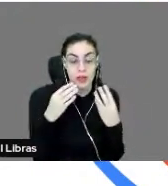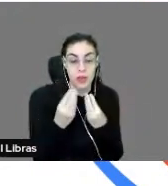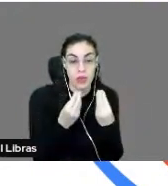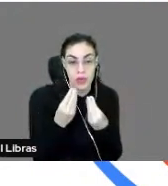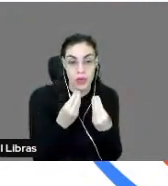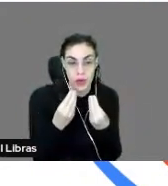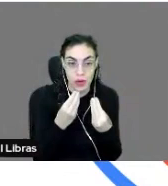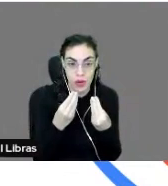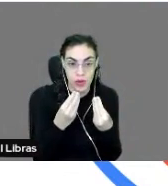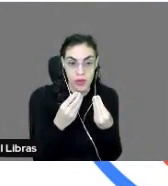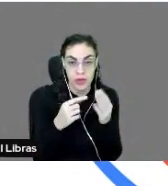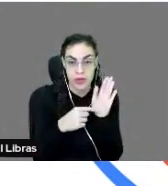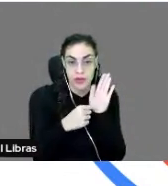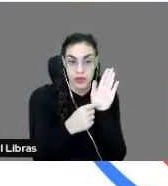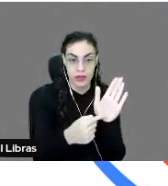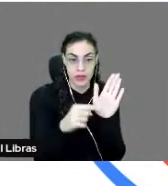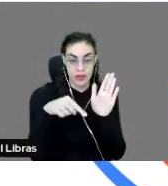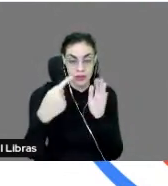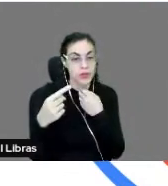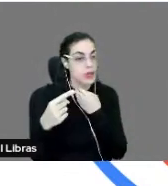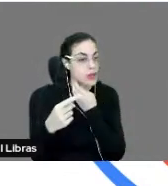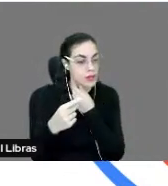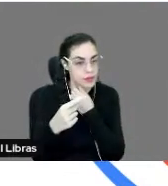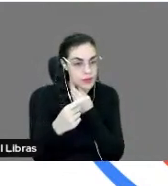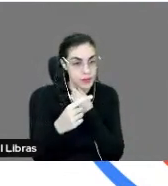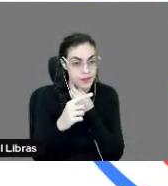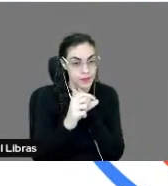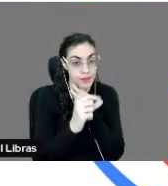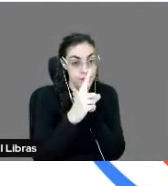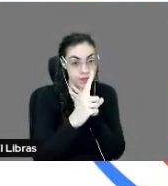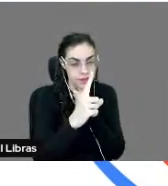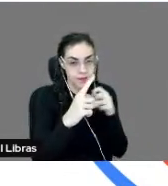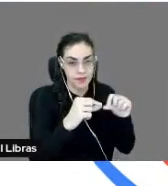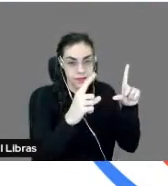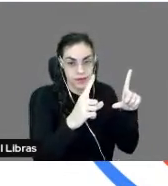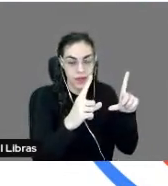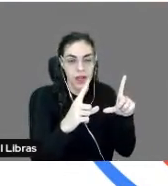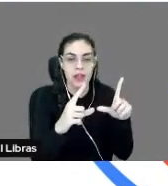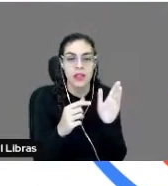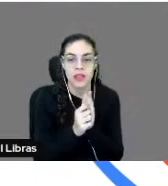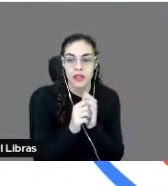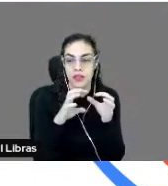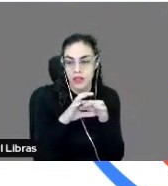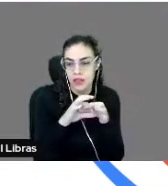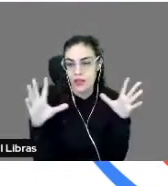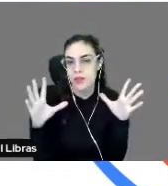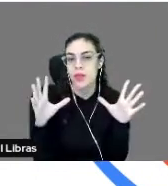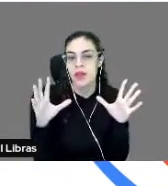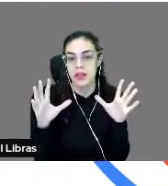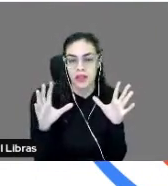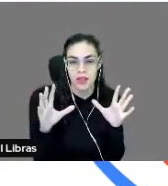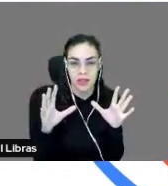O que mais que a gente poderia destacar, né? Que vocês vão ver aí no próximo slide. Esse é um recurso que está disponível, né? Em todas as contas